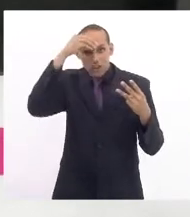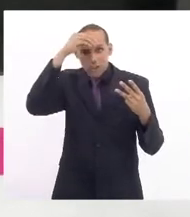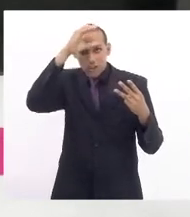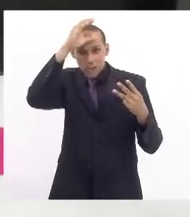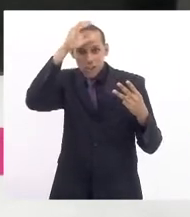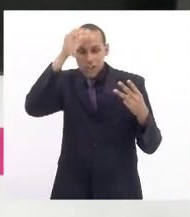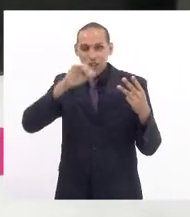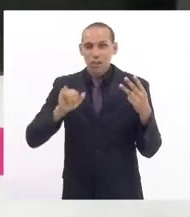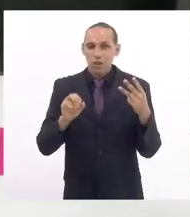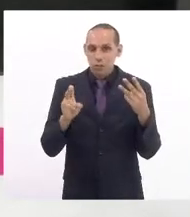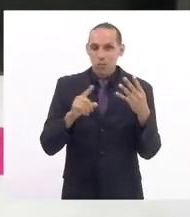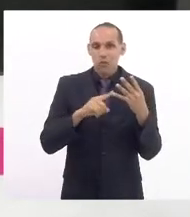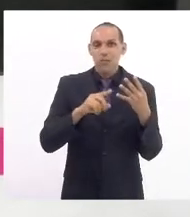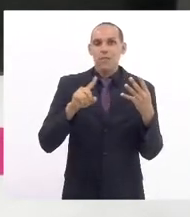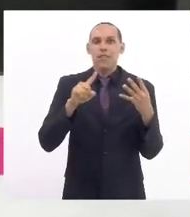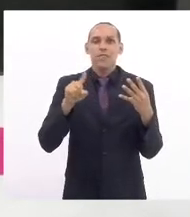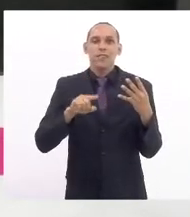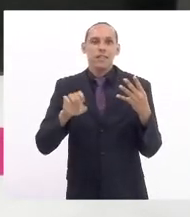deputada Zaidan.